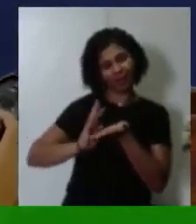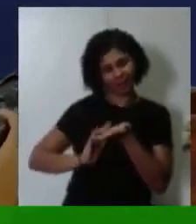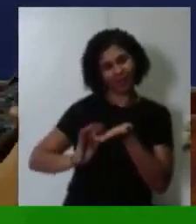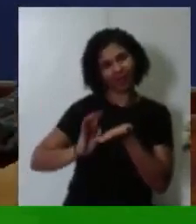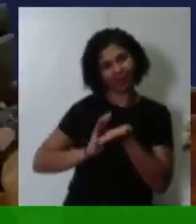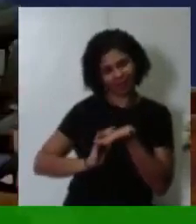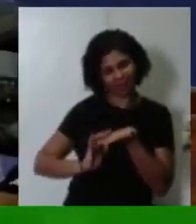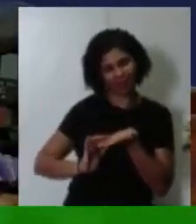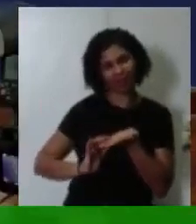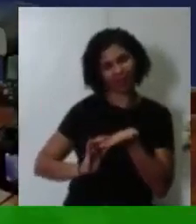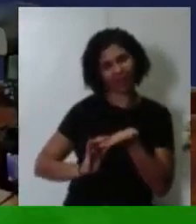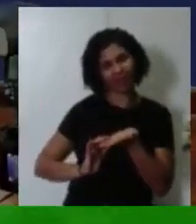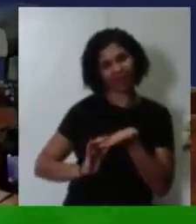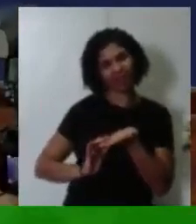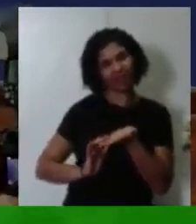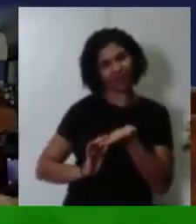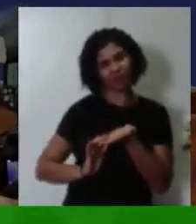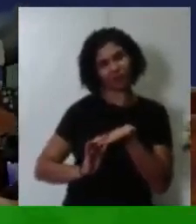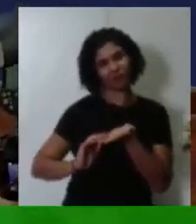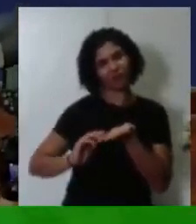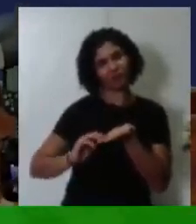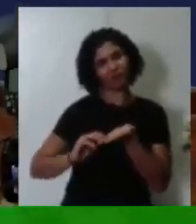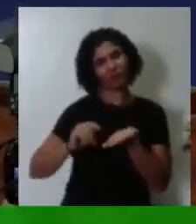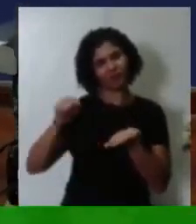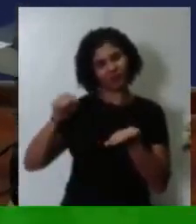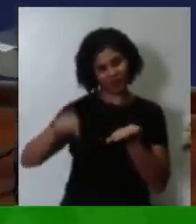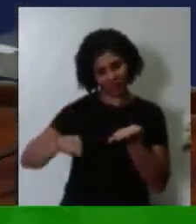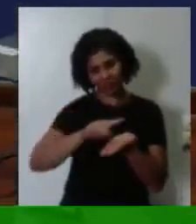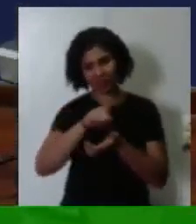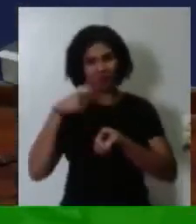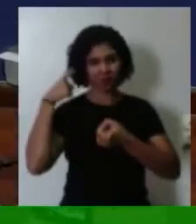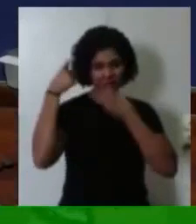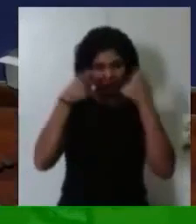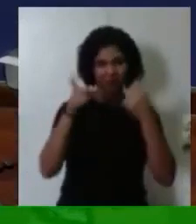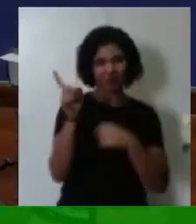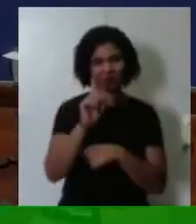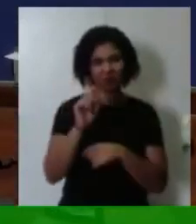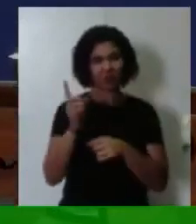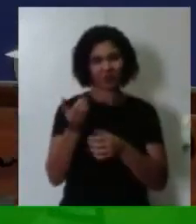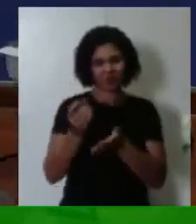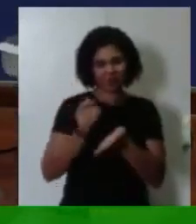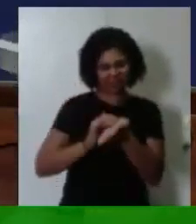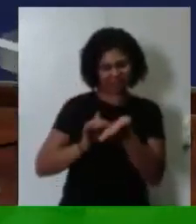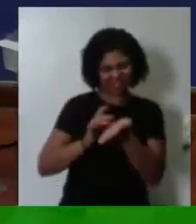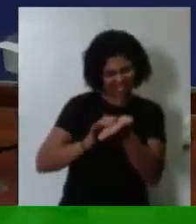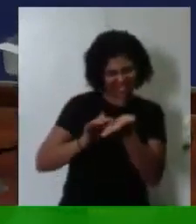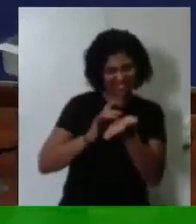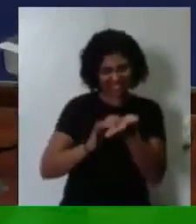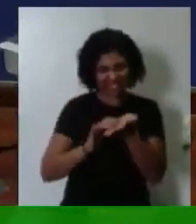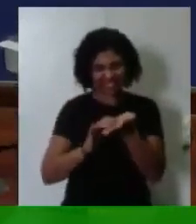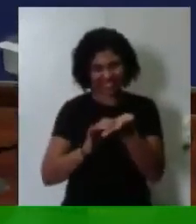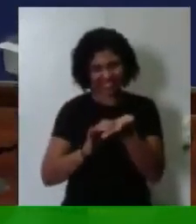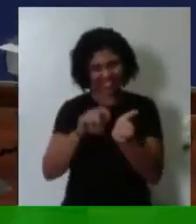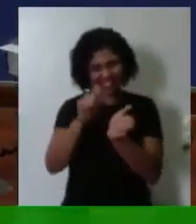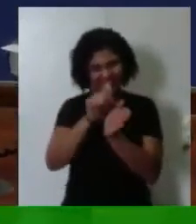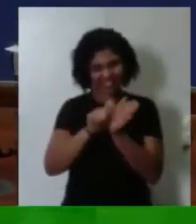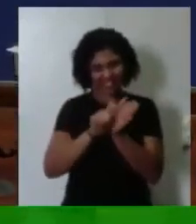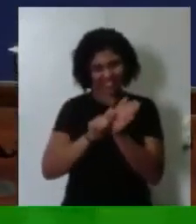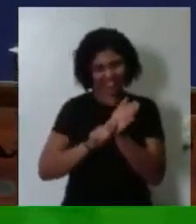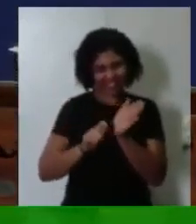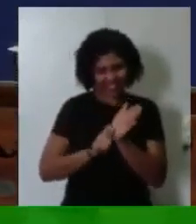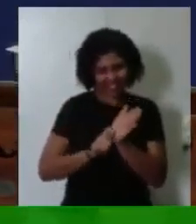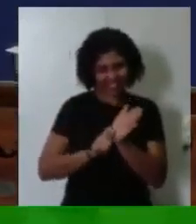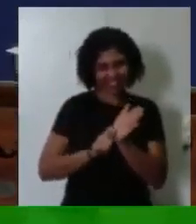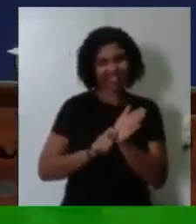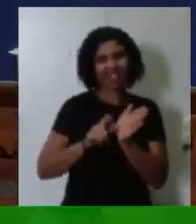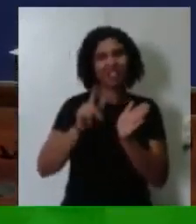para fazer contas, e aqui não se preocupe, porque meu dedo é grosso, e o que foi escrito aqui é como as